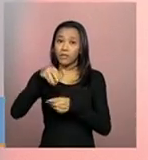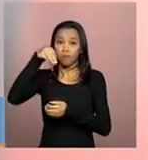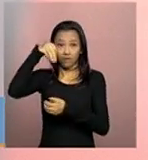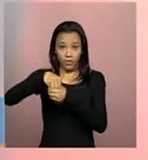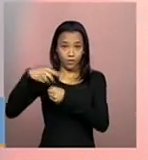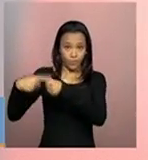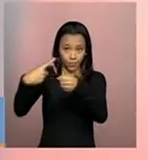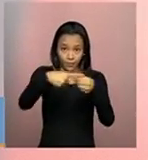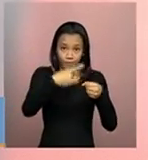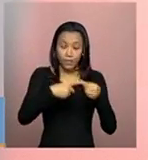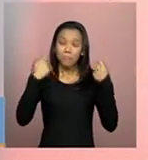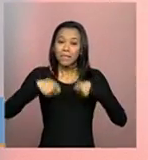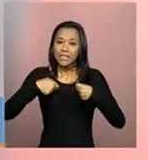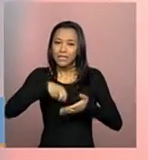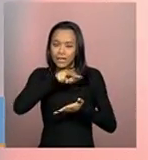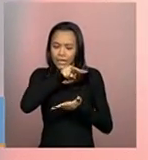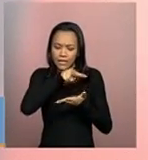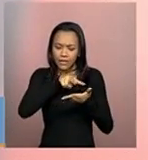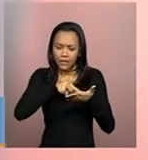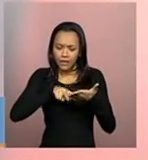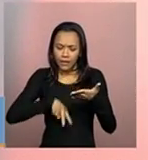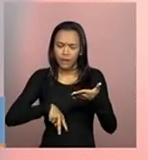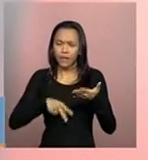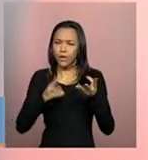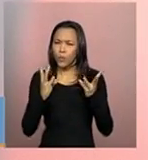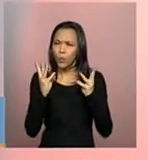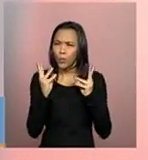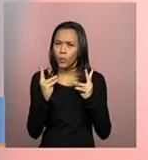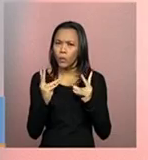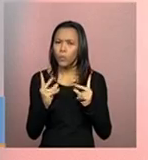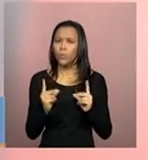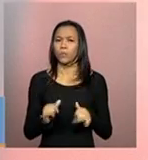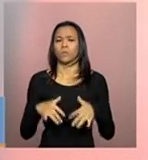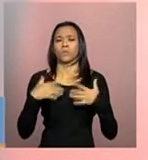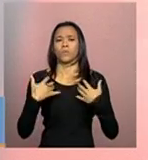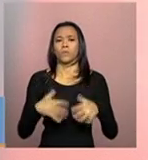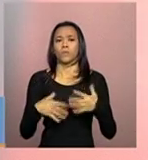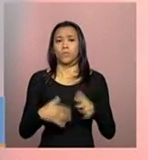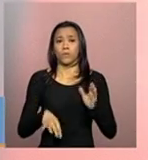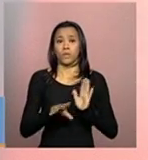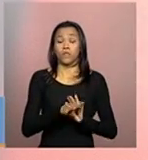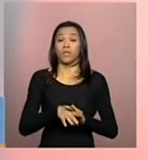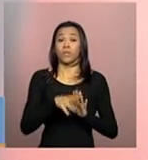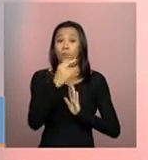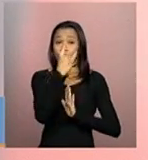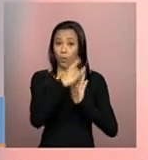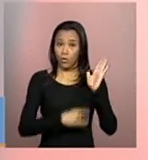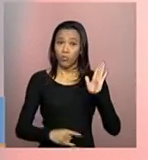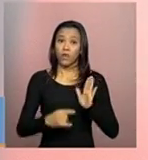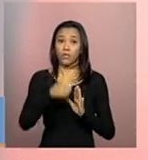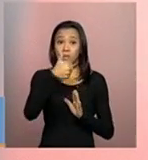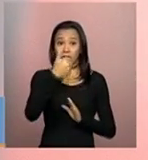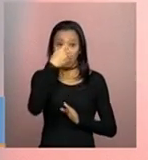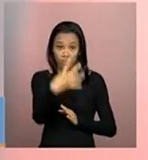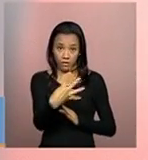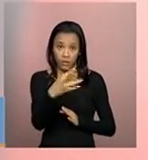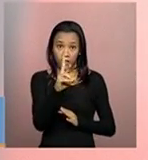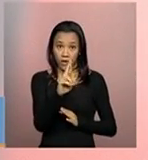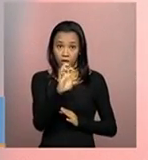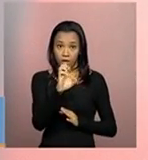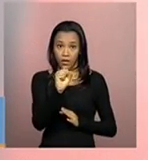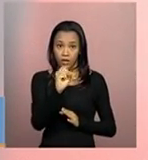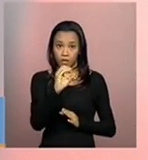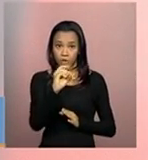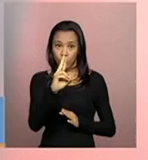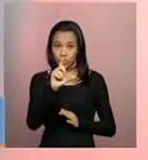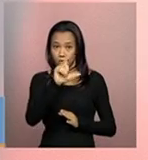delicada, dedicada, com cuidadosa, da resolução número 14 de 2014. O Ministério,